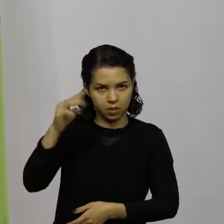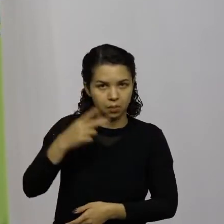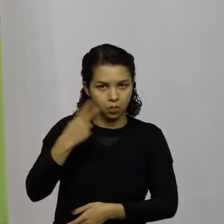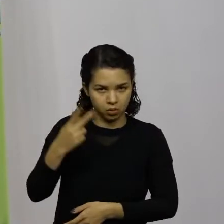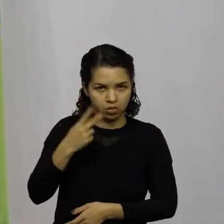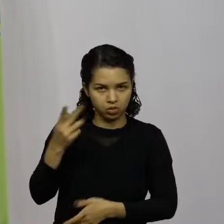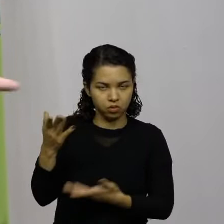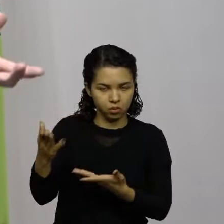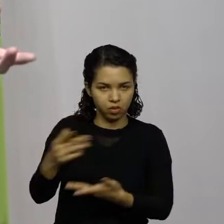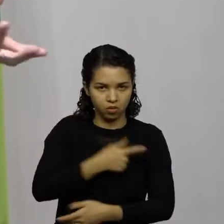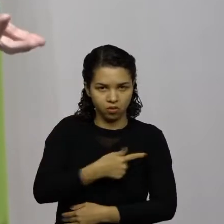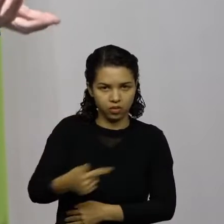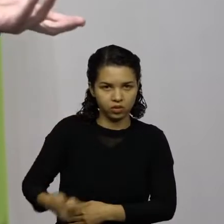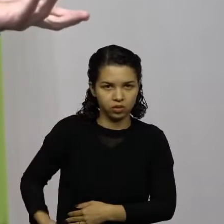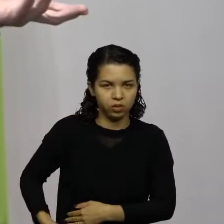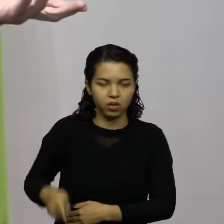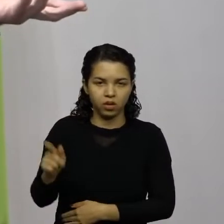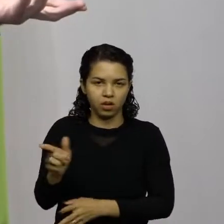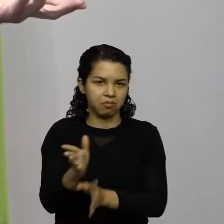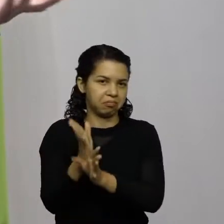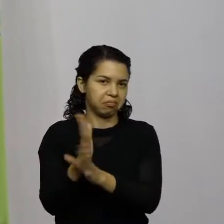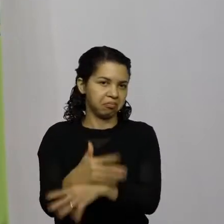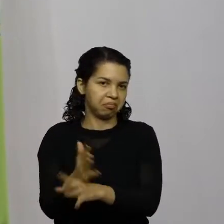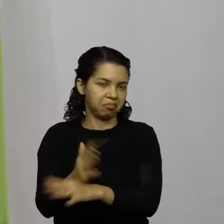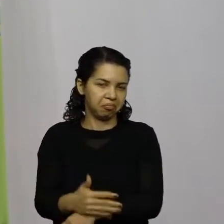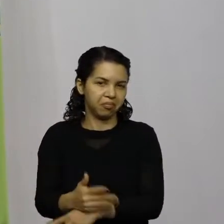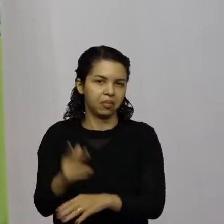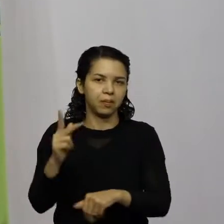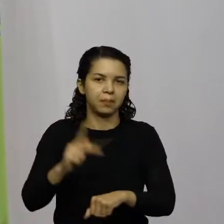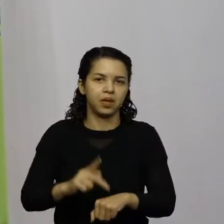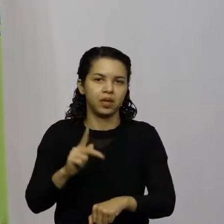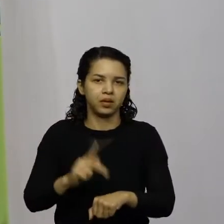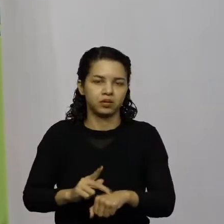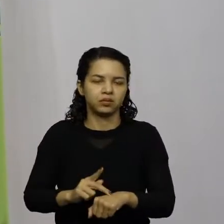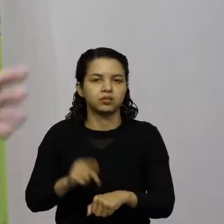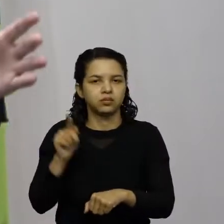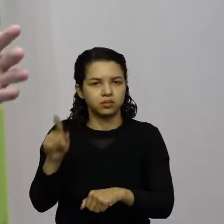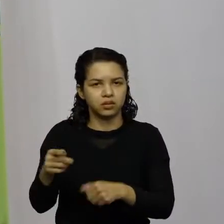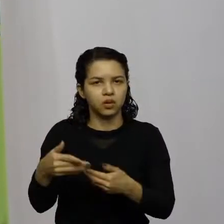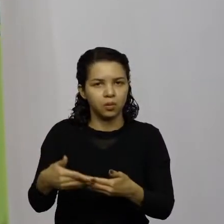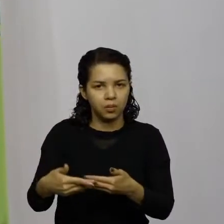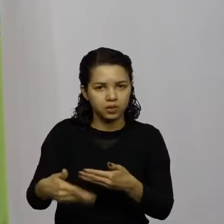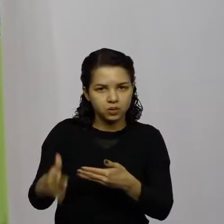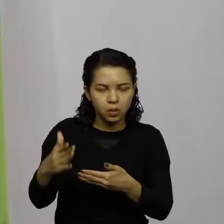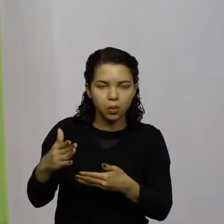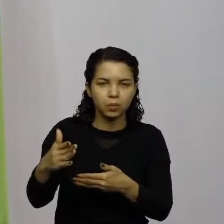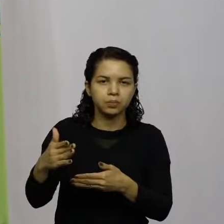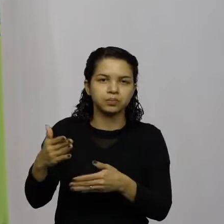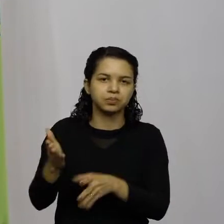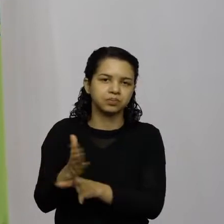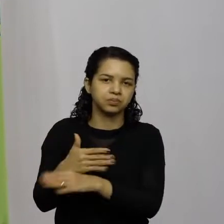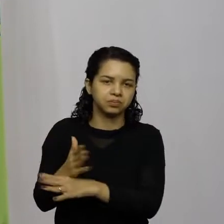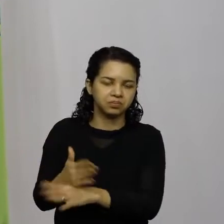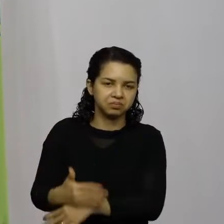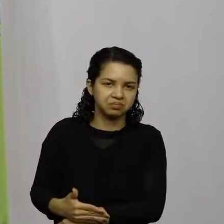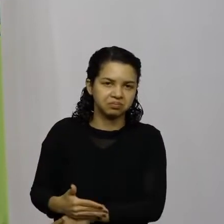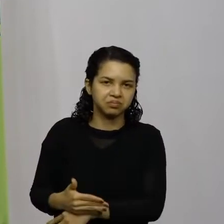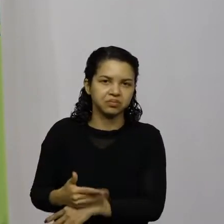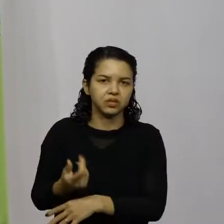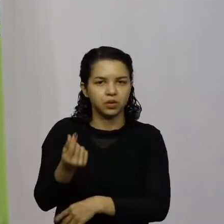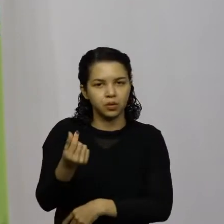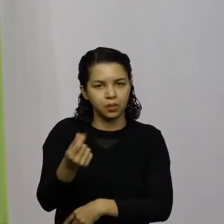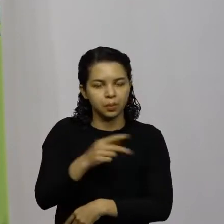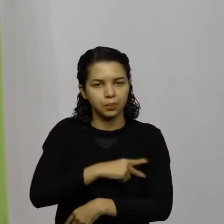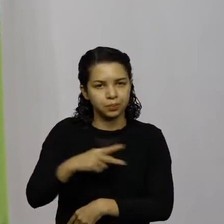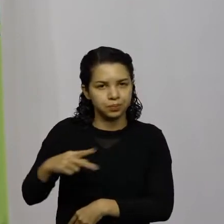ele está banalizando a pedra. Então, já que ele começou essa banalização do dinheiro público